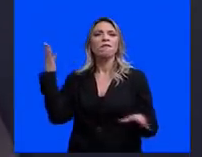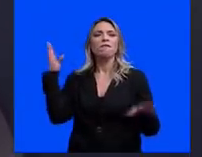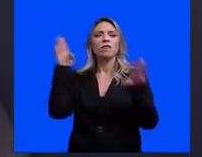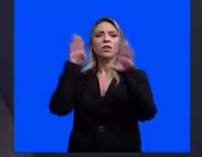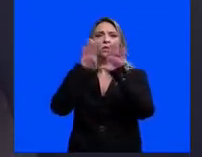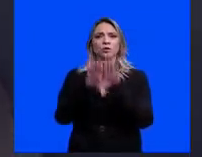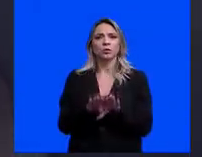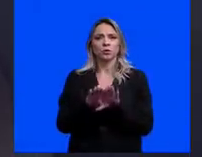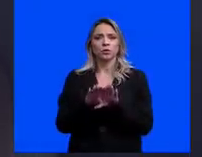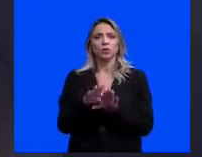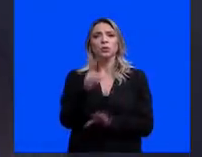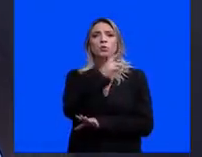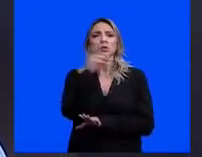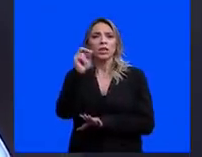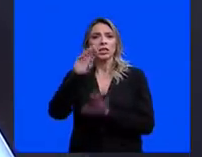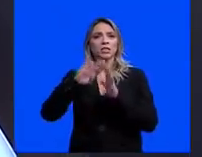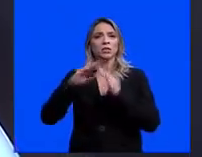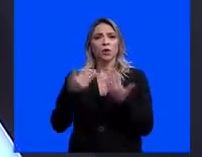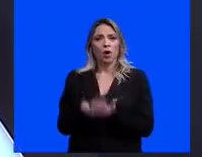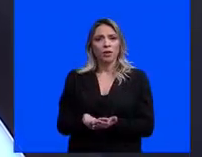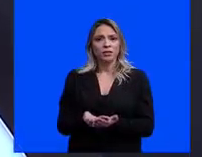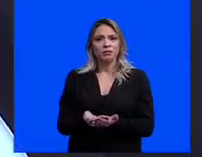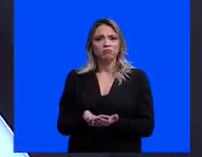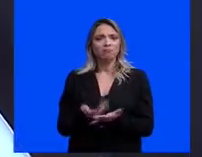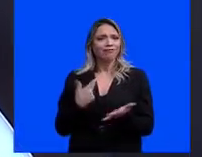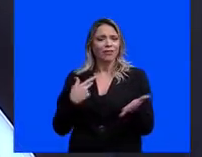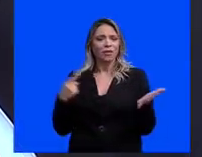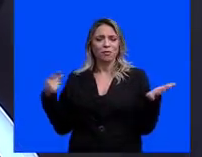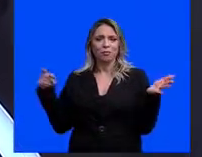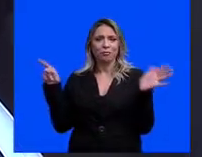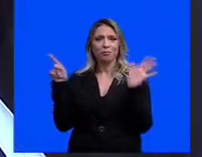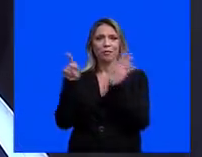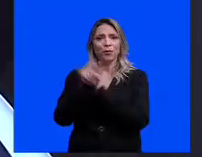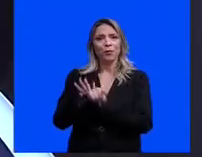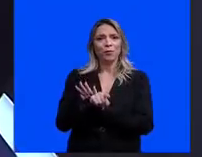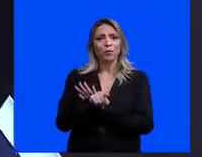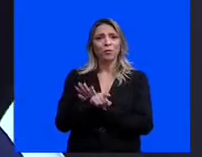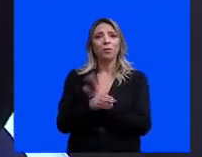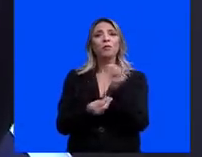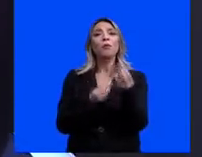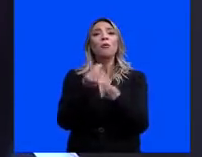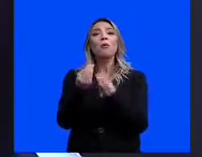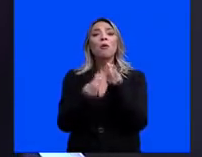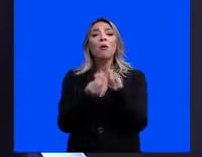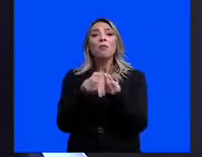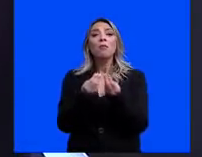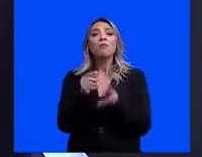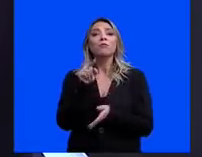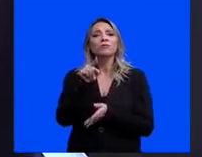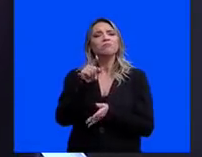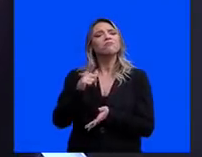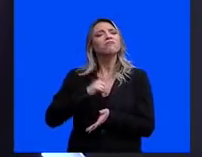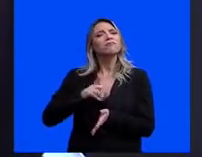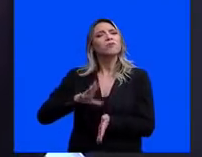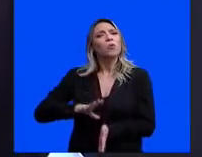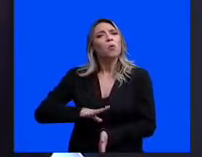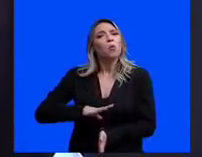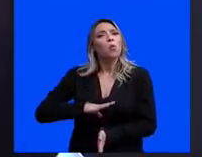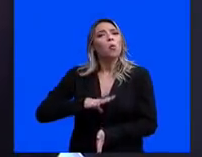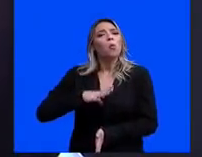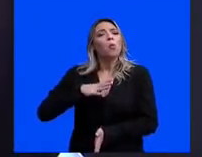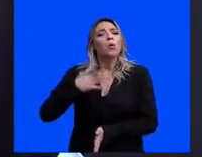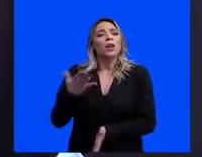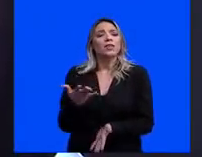escolas e eu pergunto como é que você tem coragem de